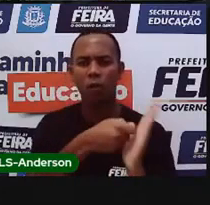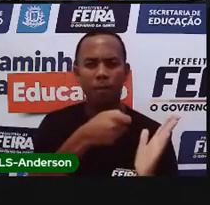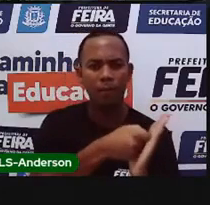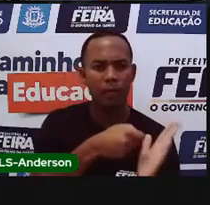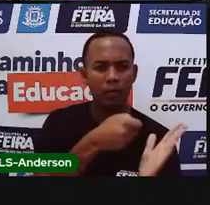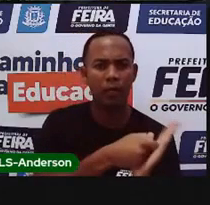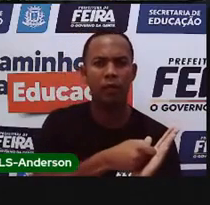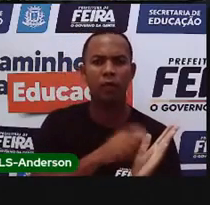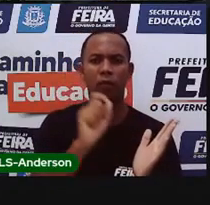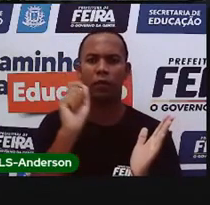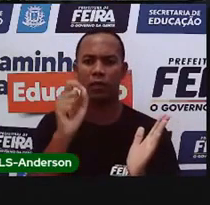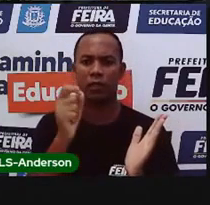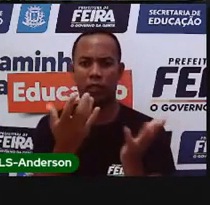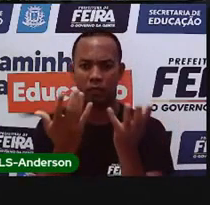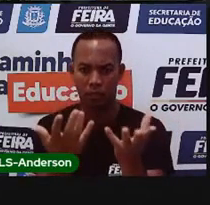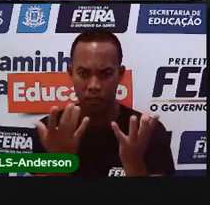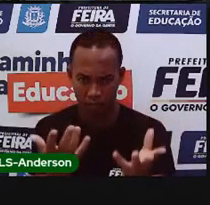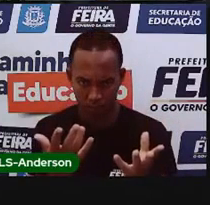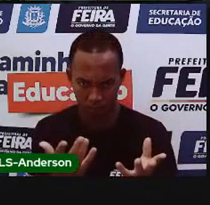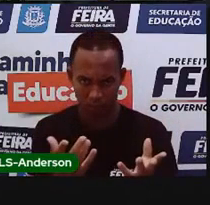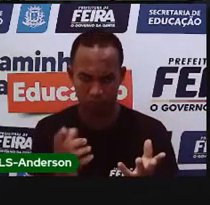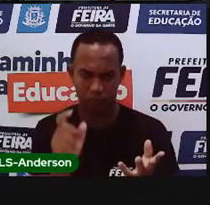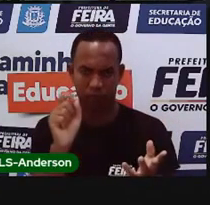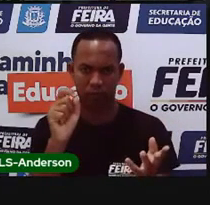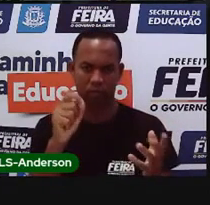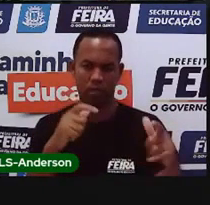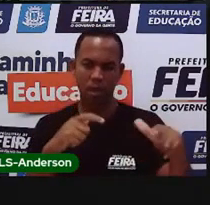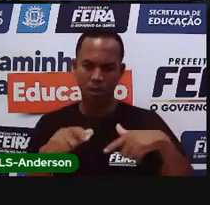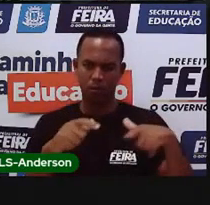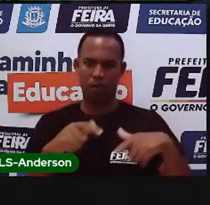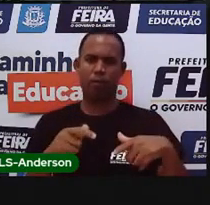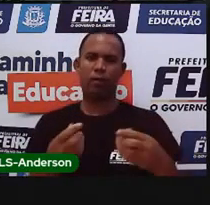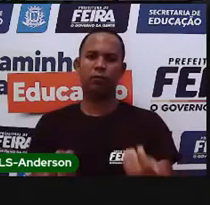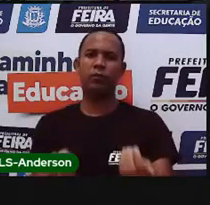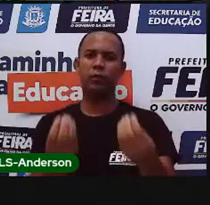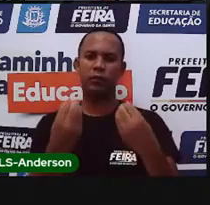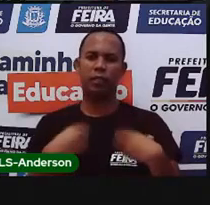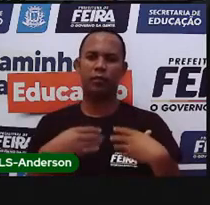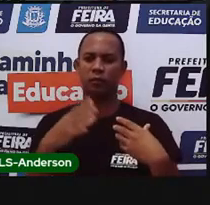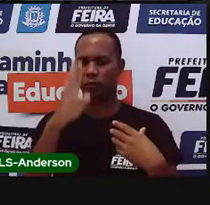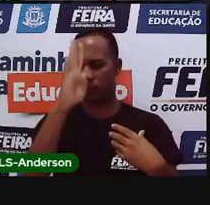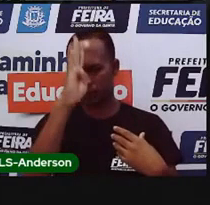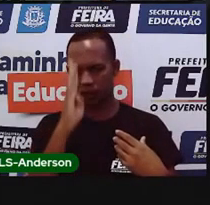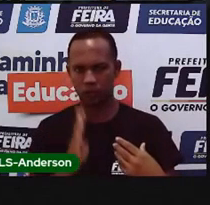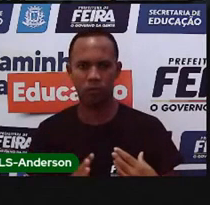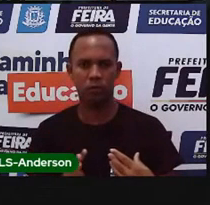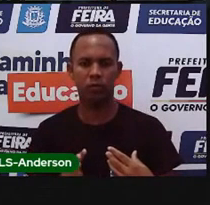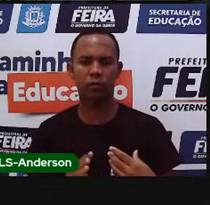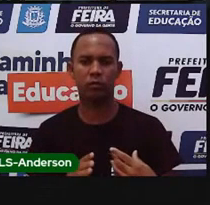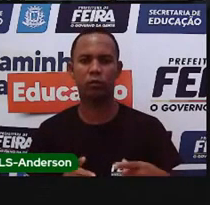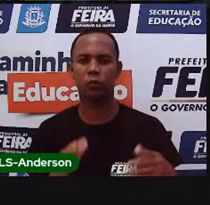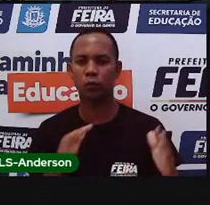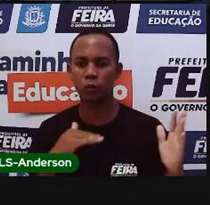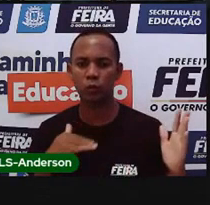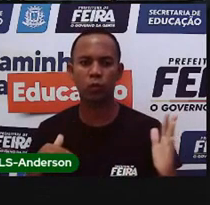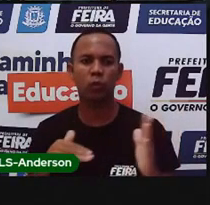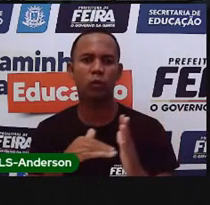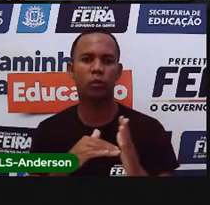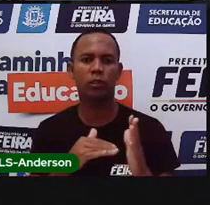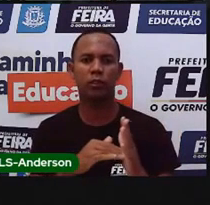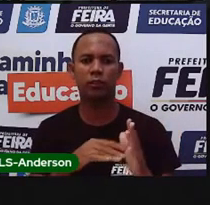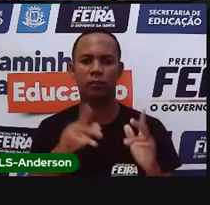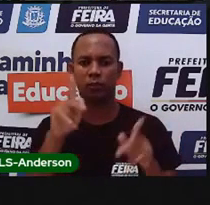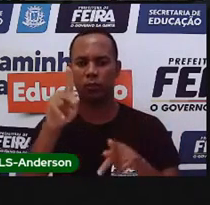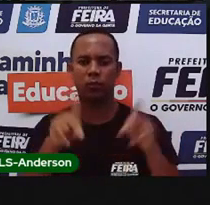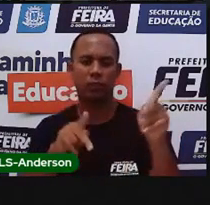governantes mantenham esses serviços e que estes sejam ofertados de forma adequada atingindo toda